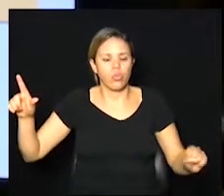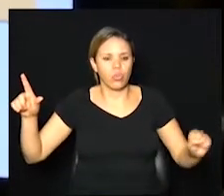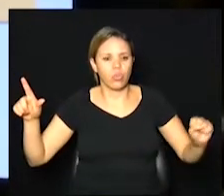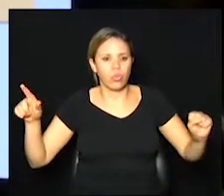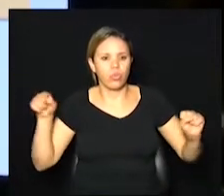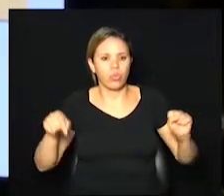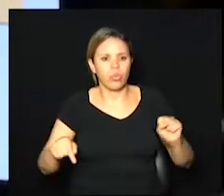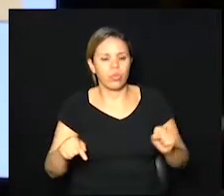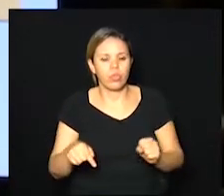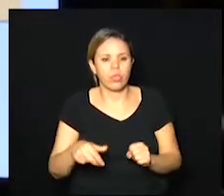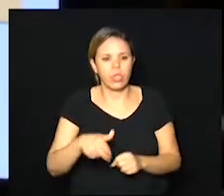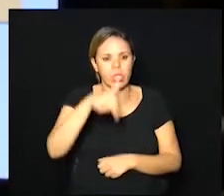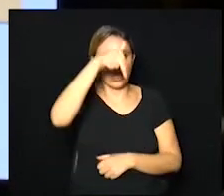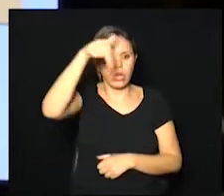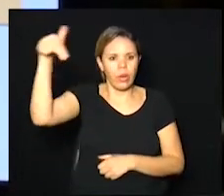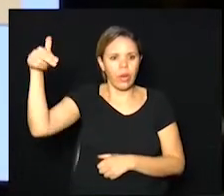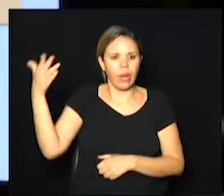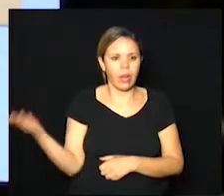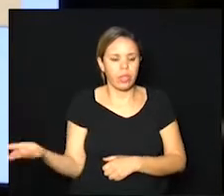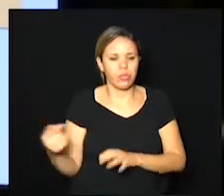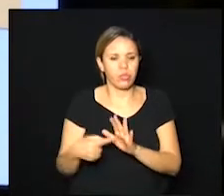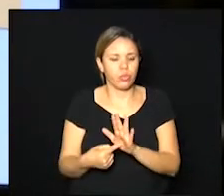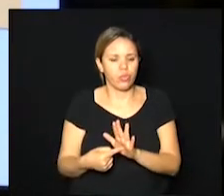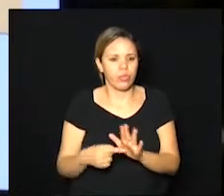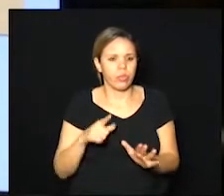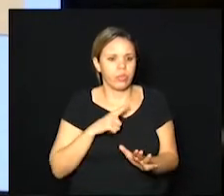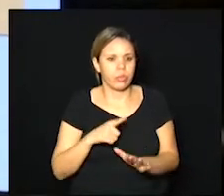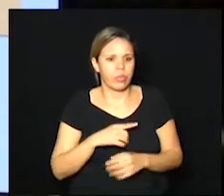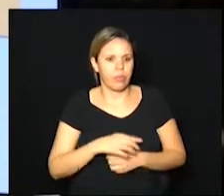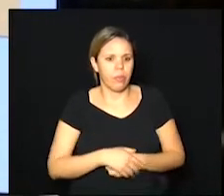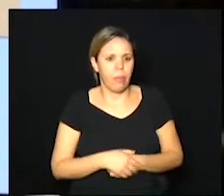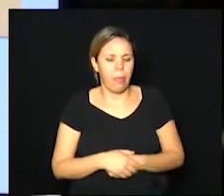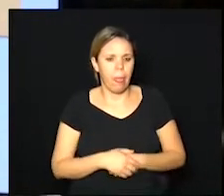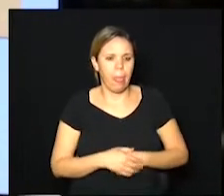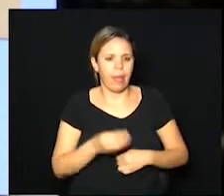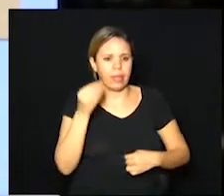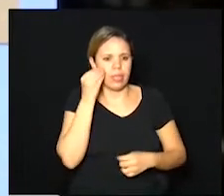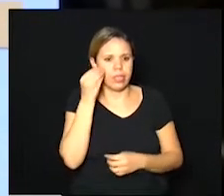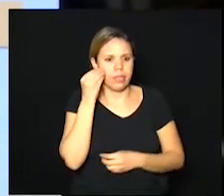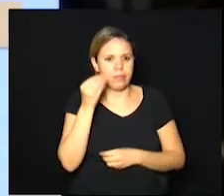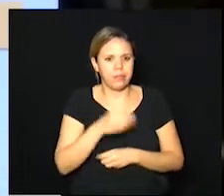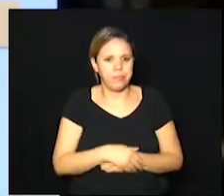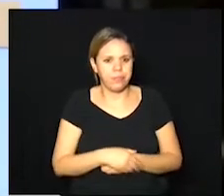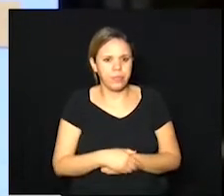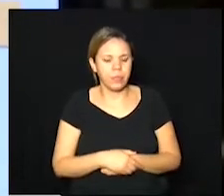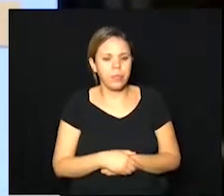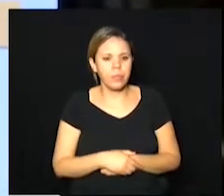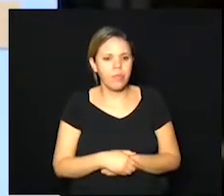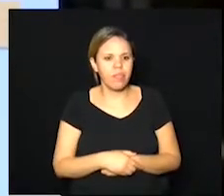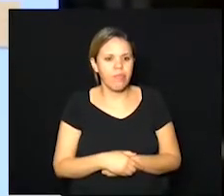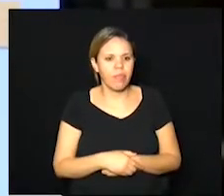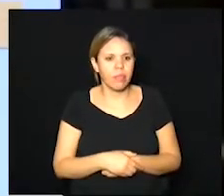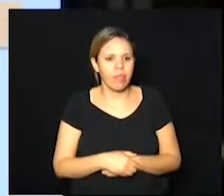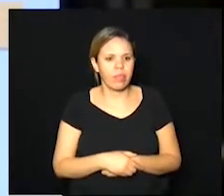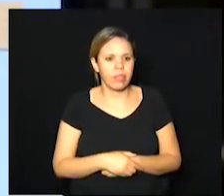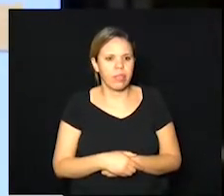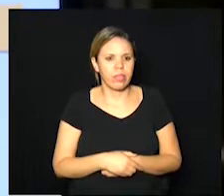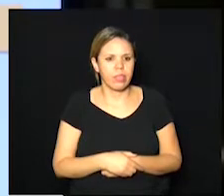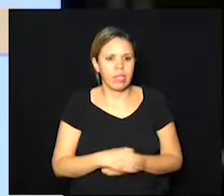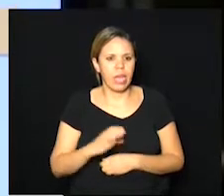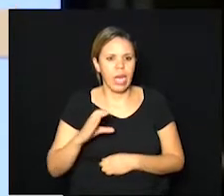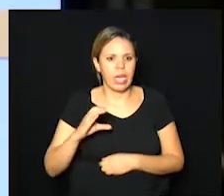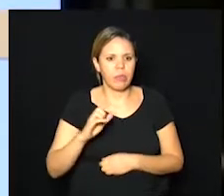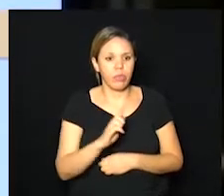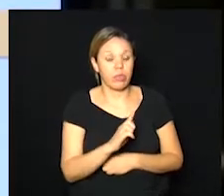temos aqui na noroeste mostrou que a gente tem a testagem aqui nós estamos falando de Campo Grande